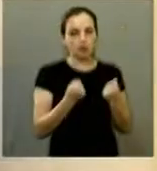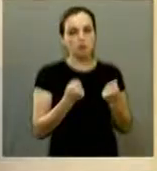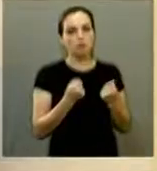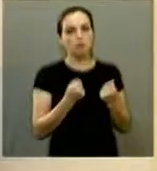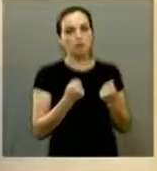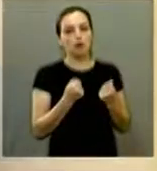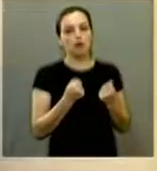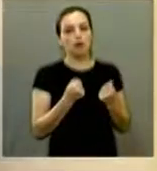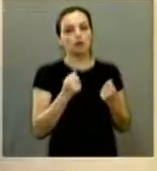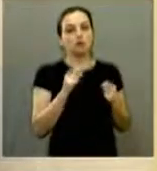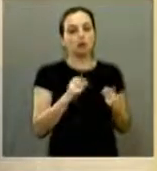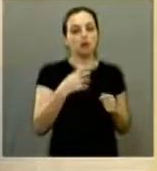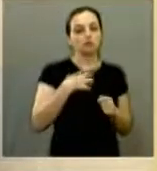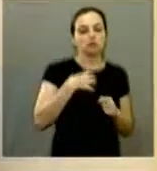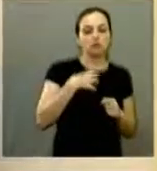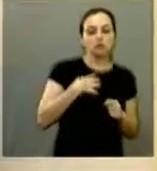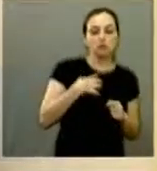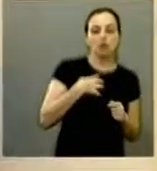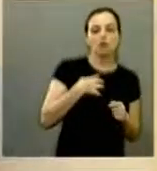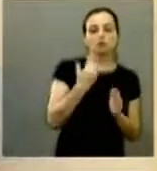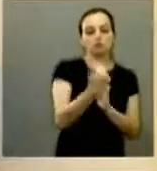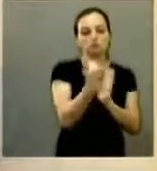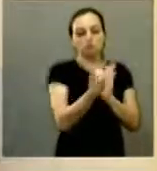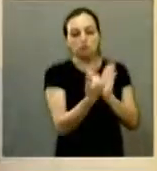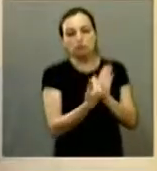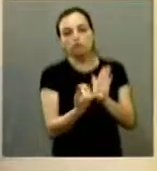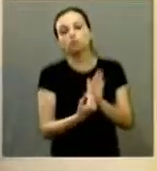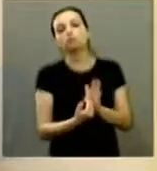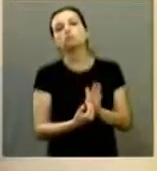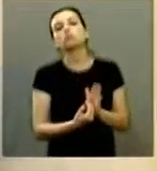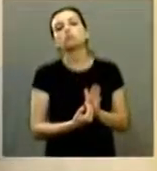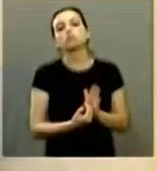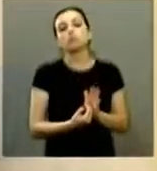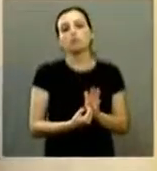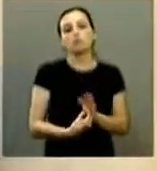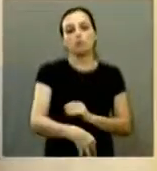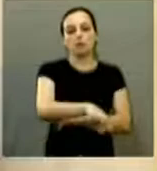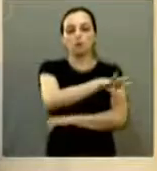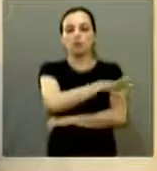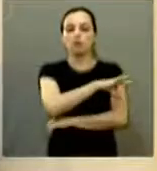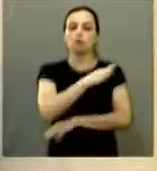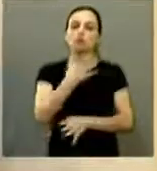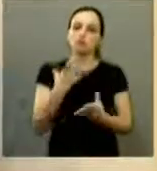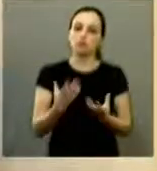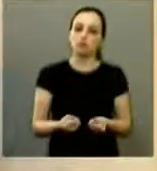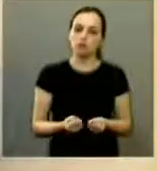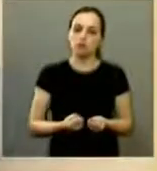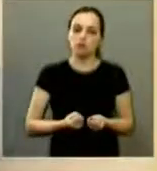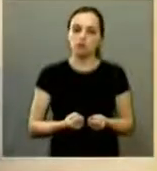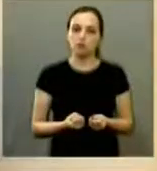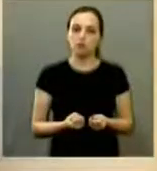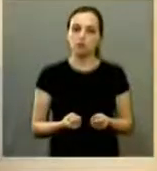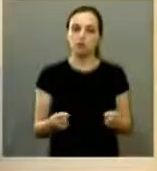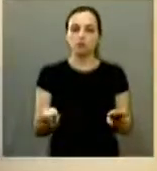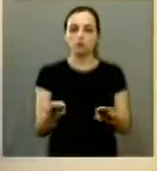que ações e procedimentos efetivos para que a prefeitura adote inclusive